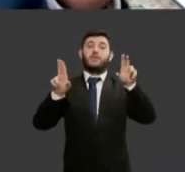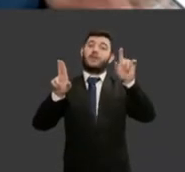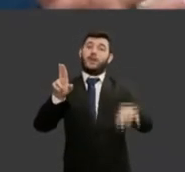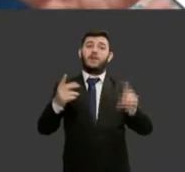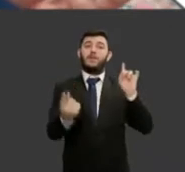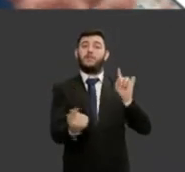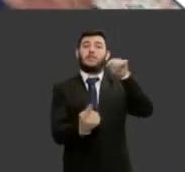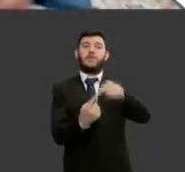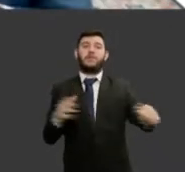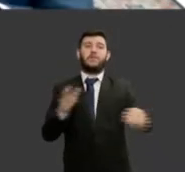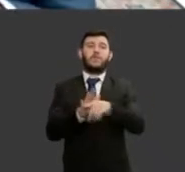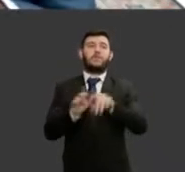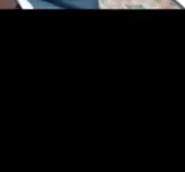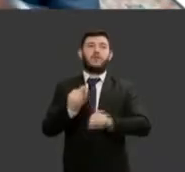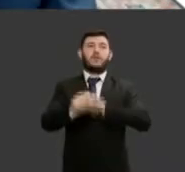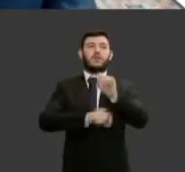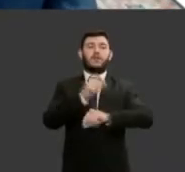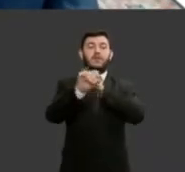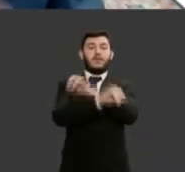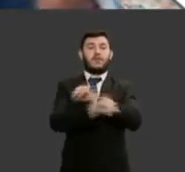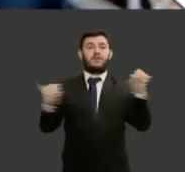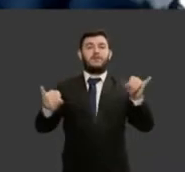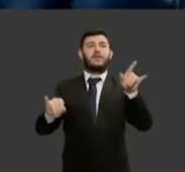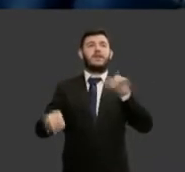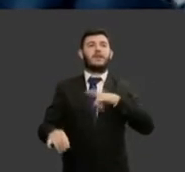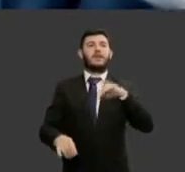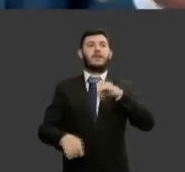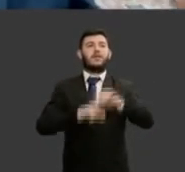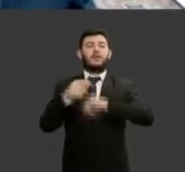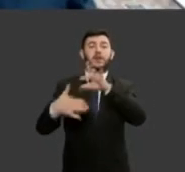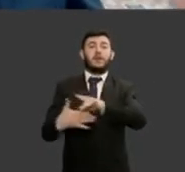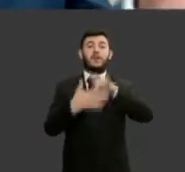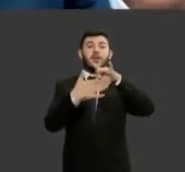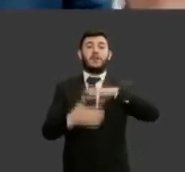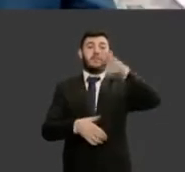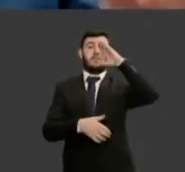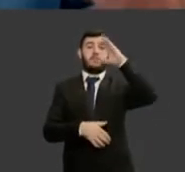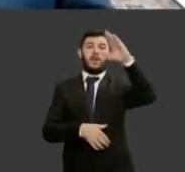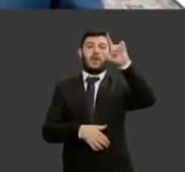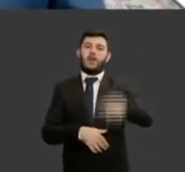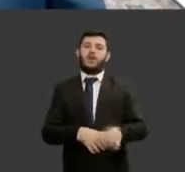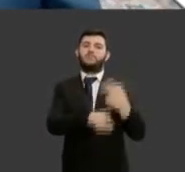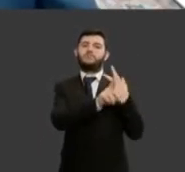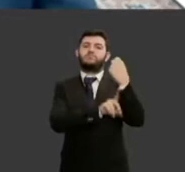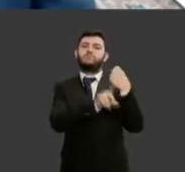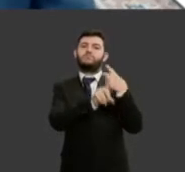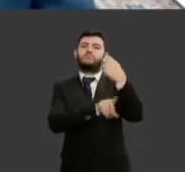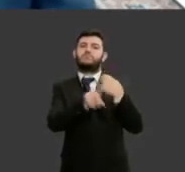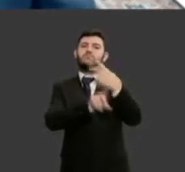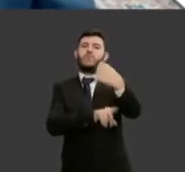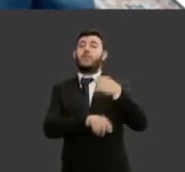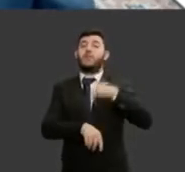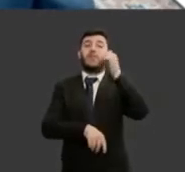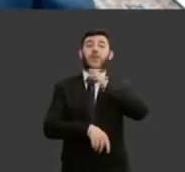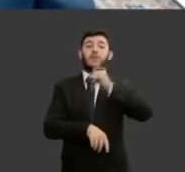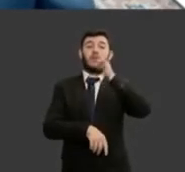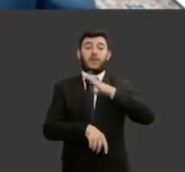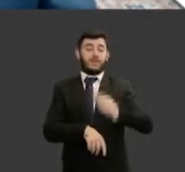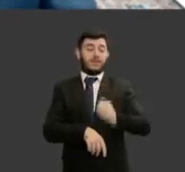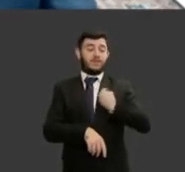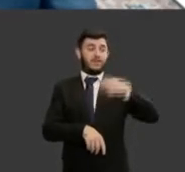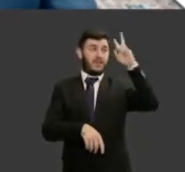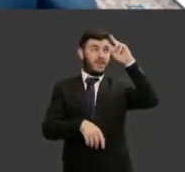de afirmar que o protagonismo e as conquistas femininas ao longo da história